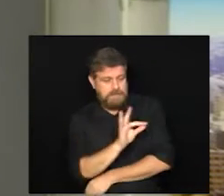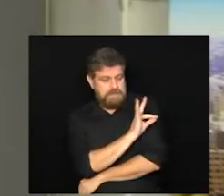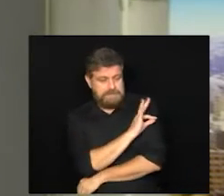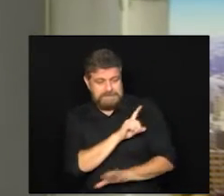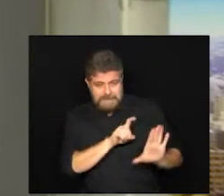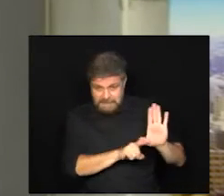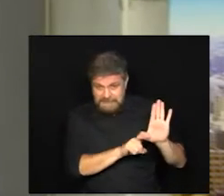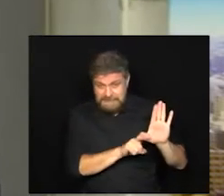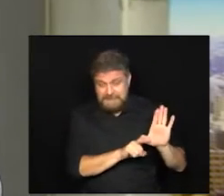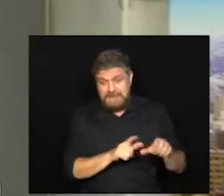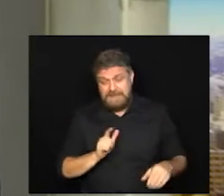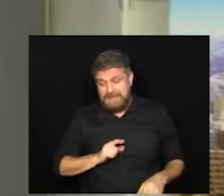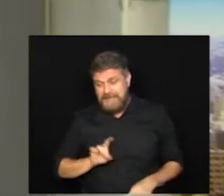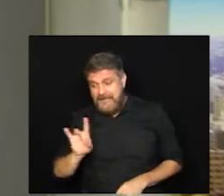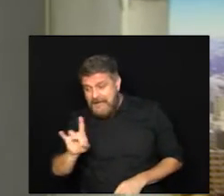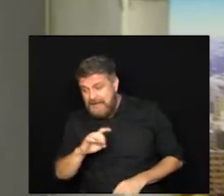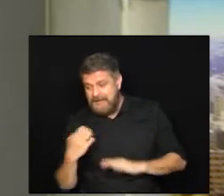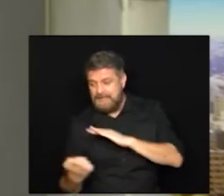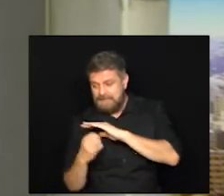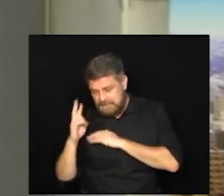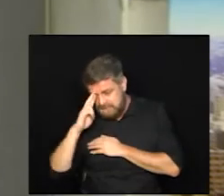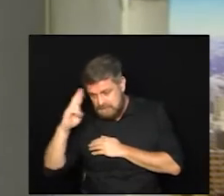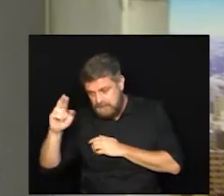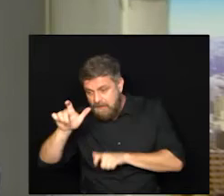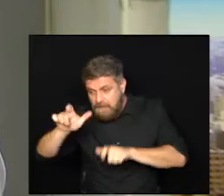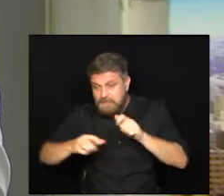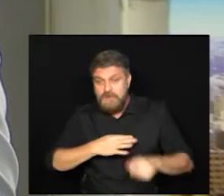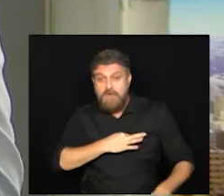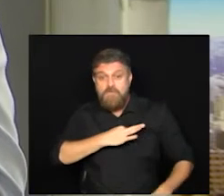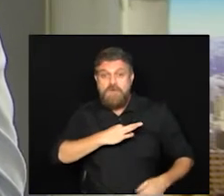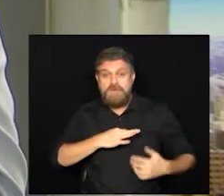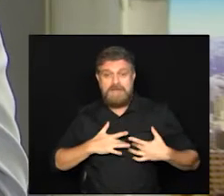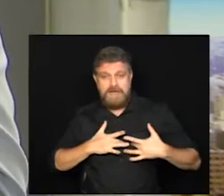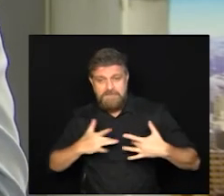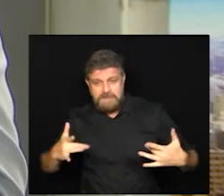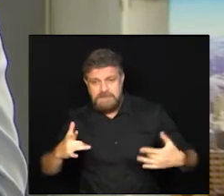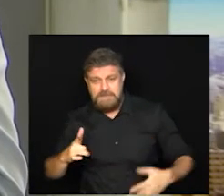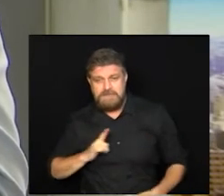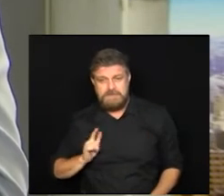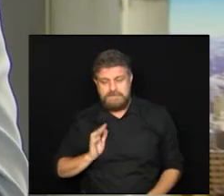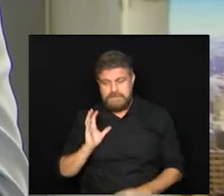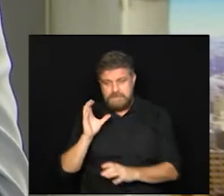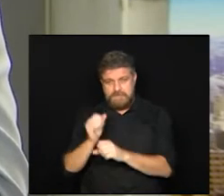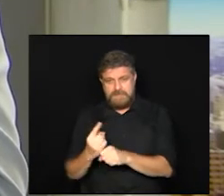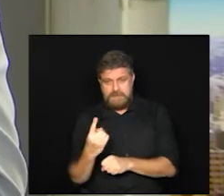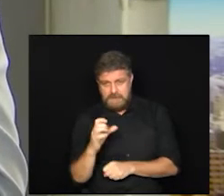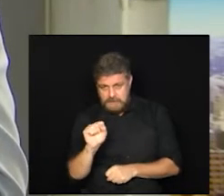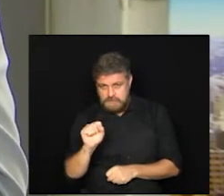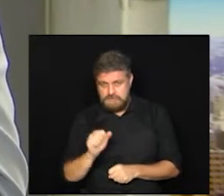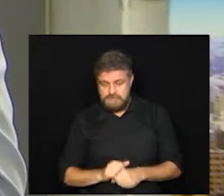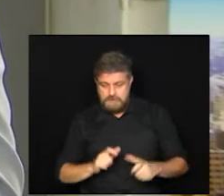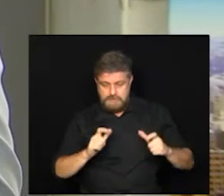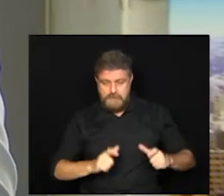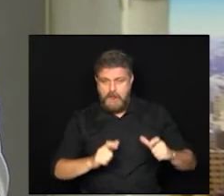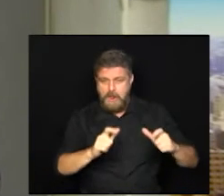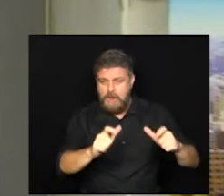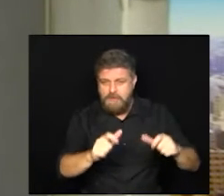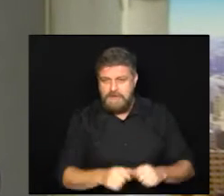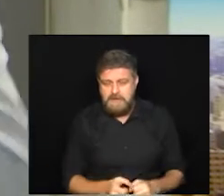da doação de empresários e das pessoas de Campinas tá certo são 18 então postos drive-thru incluindo